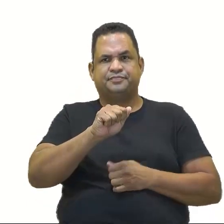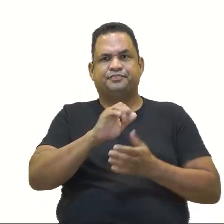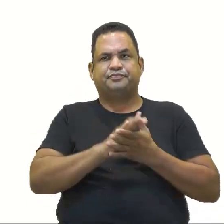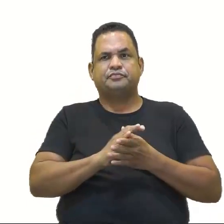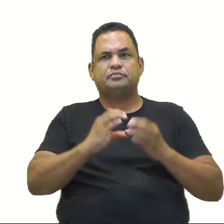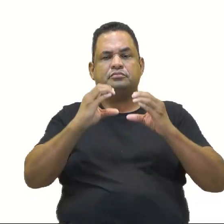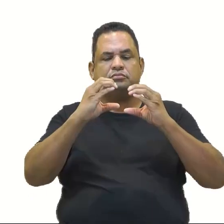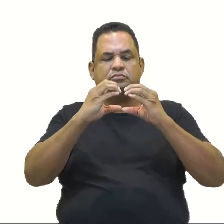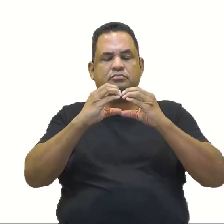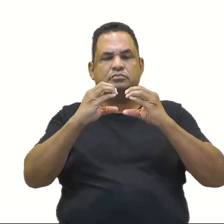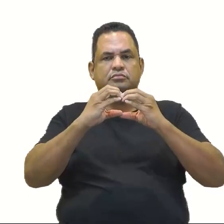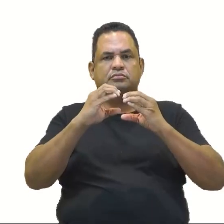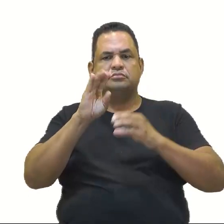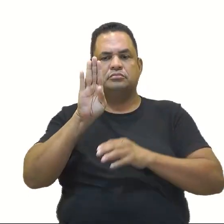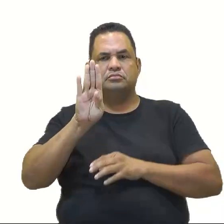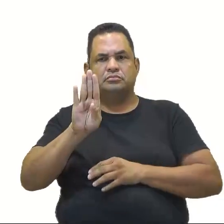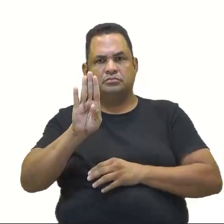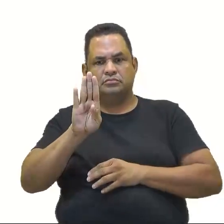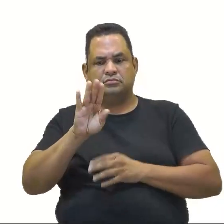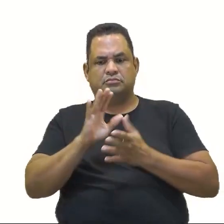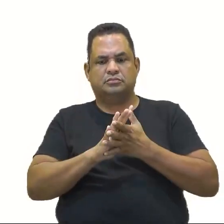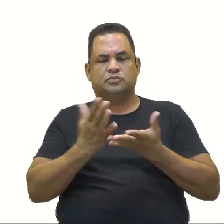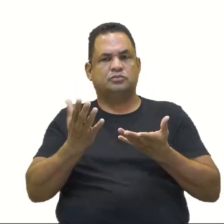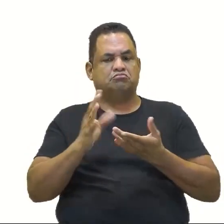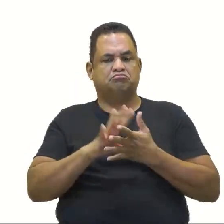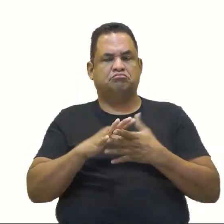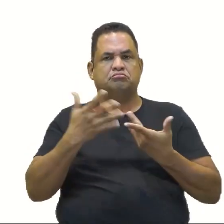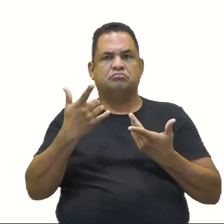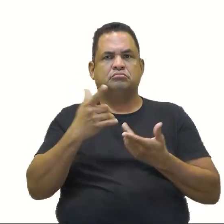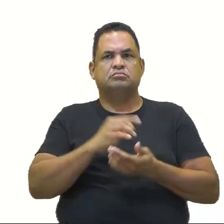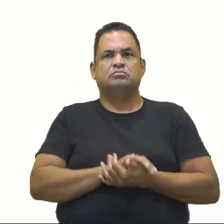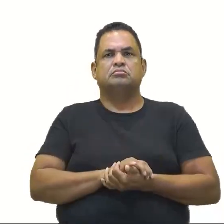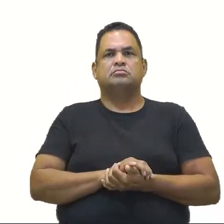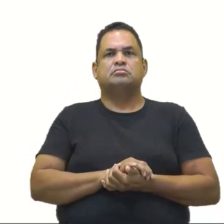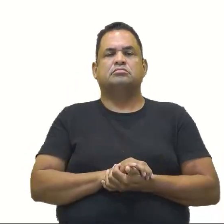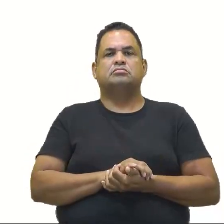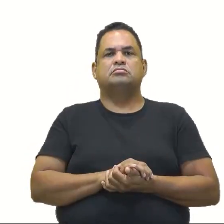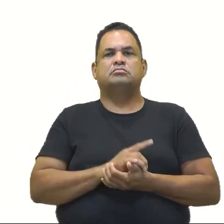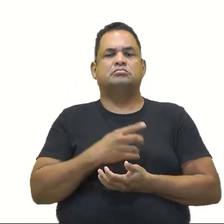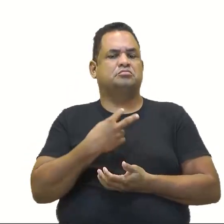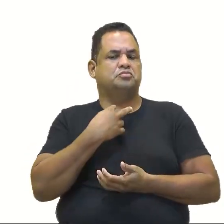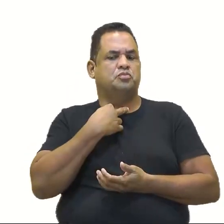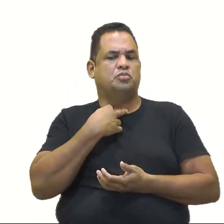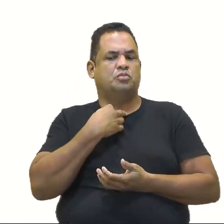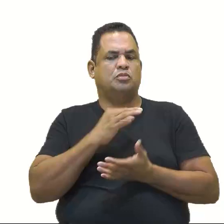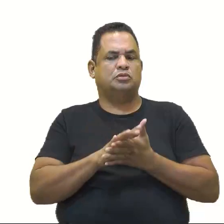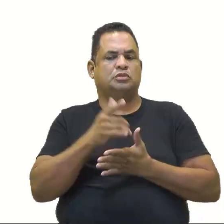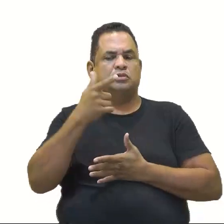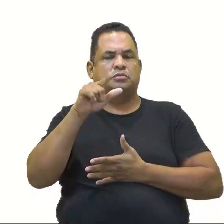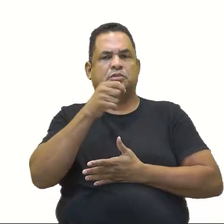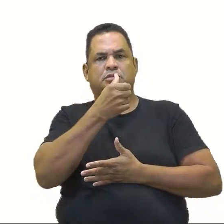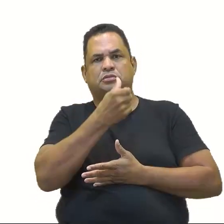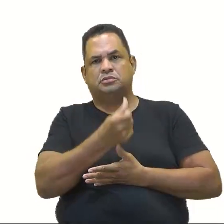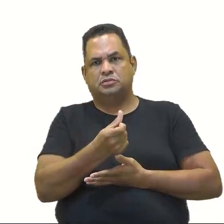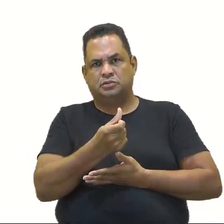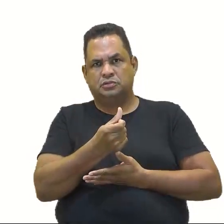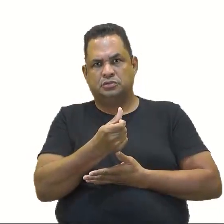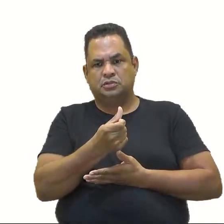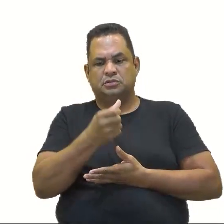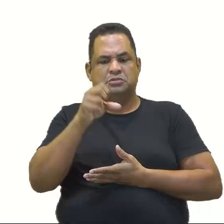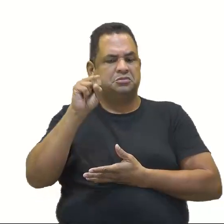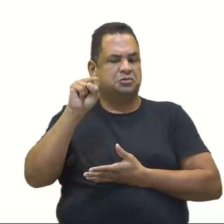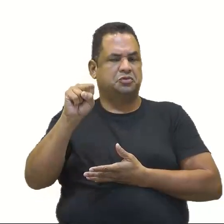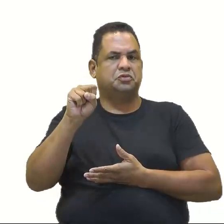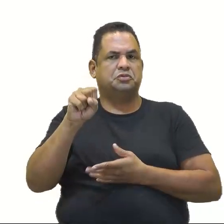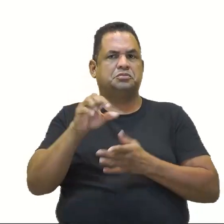com B é fazer a união de tudo, né? Sem repetir elementos. Então eu não vou repetir o 6 e eu não vou repetir o 8.